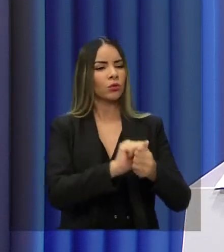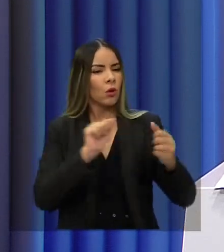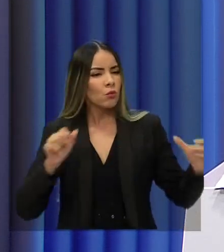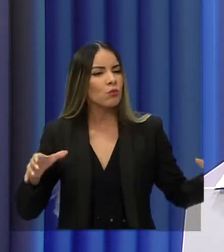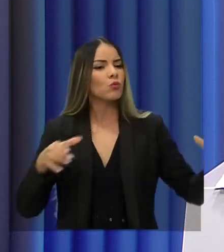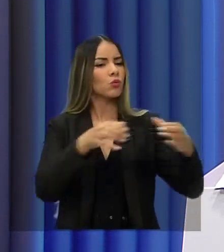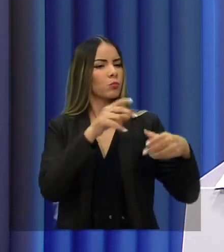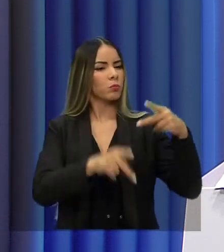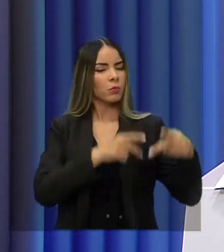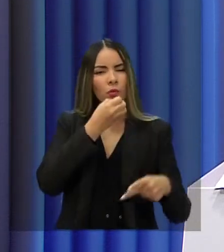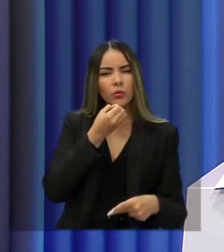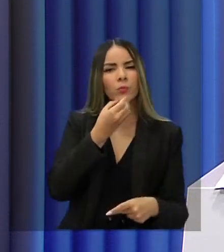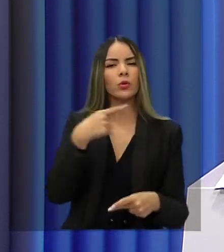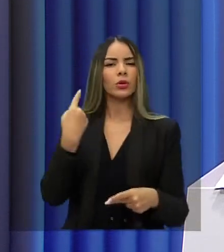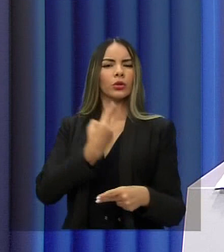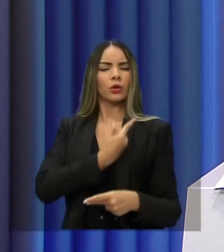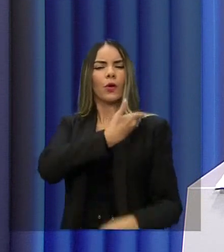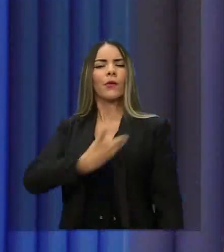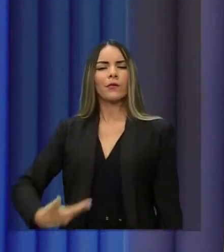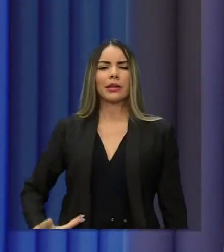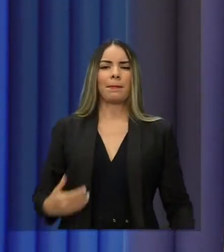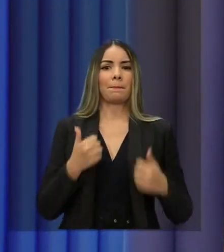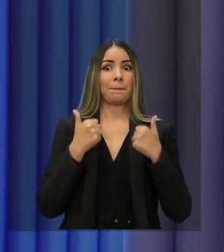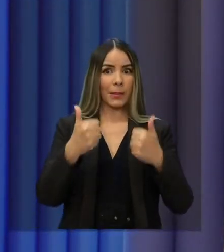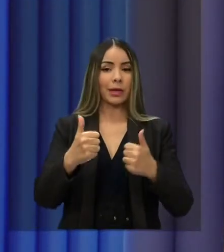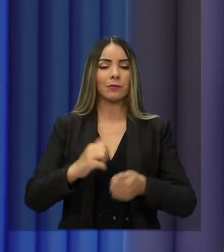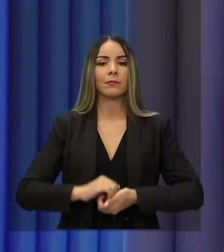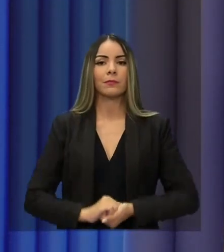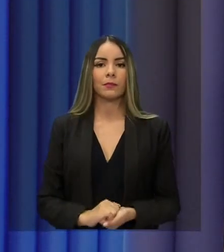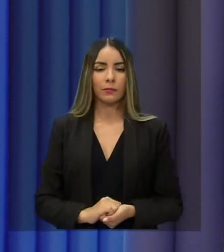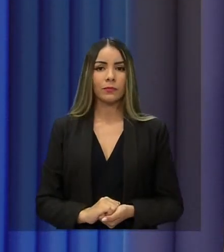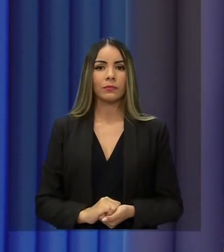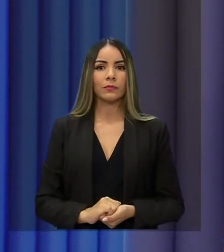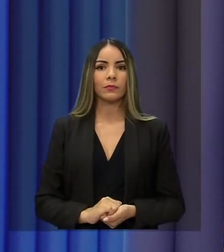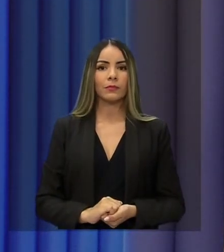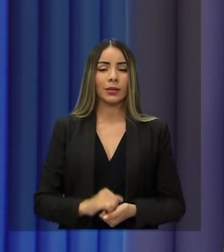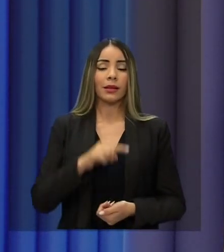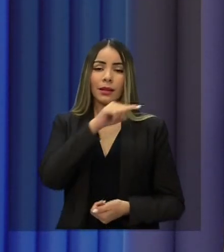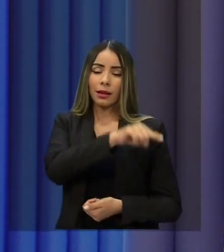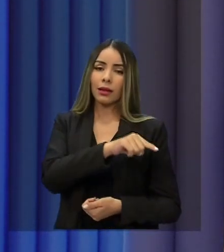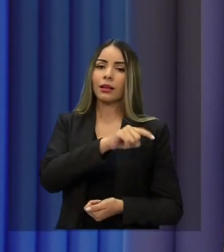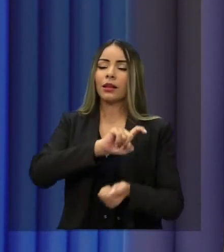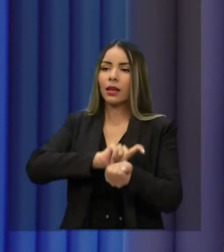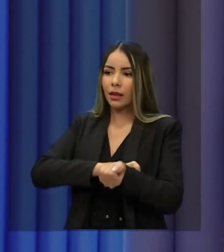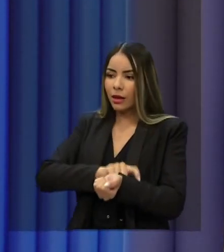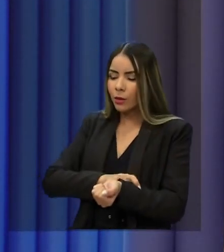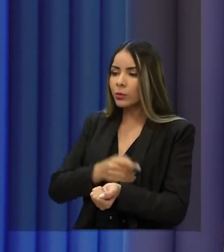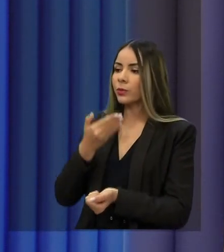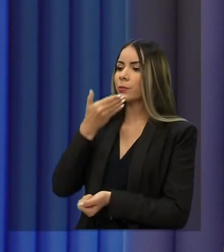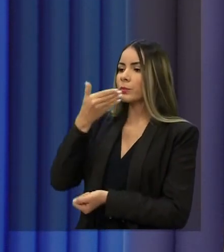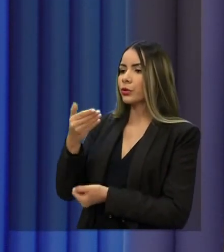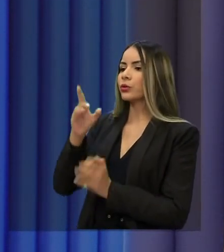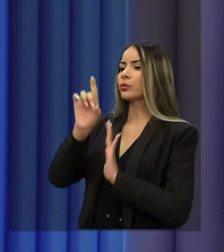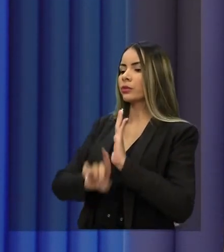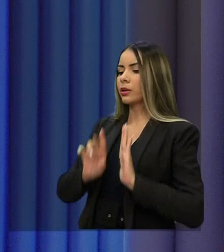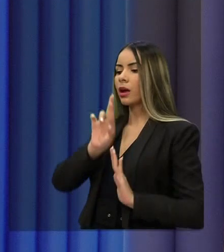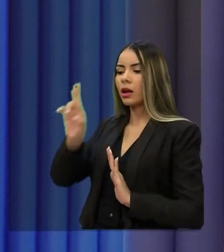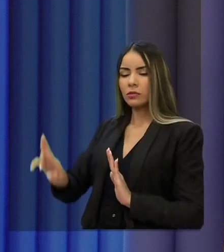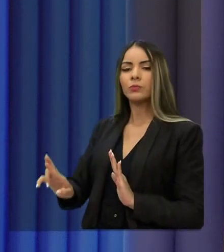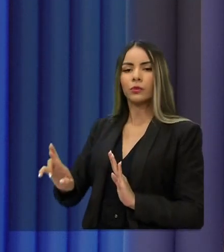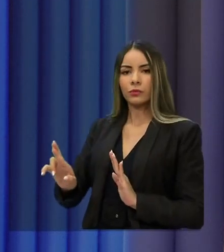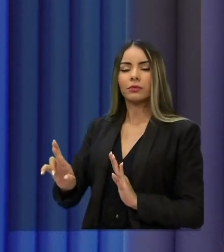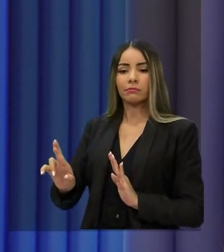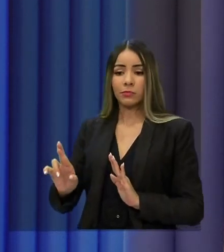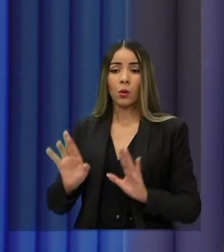unir o Ceará e governar bem. O candidato Elmano de Freitas acabou de registrar mais um pedido de direito de resposta, que